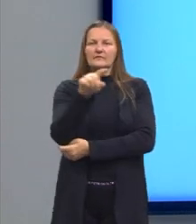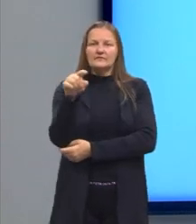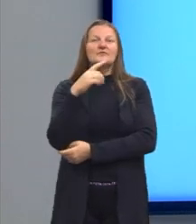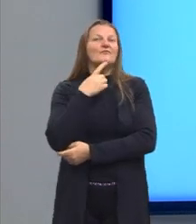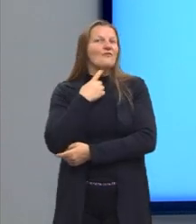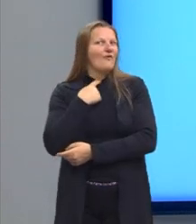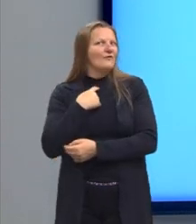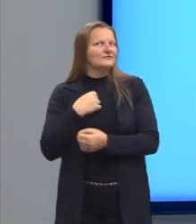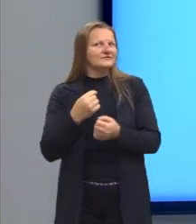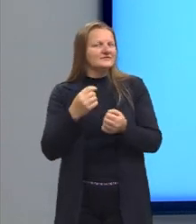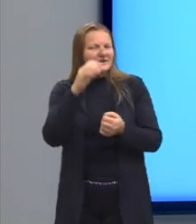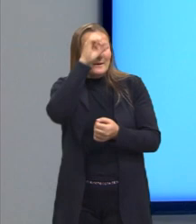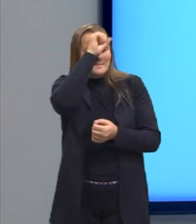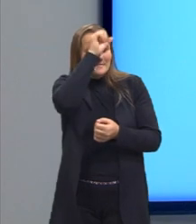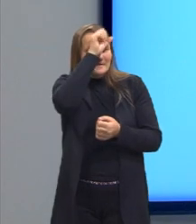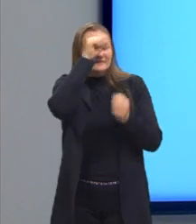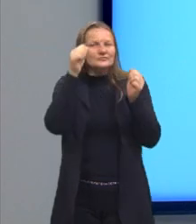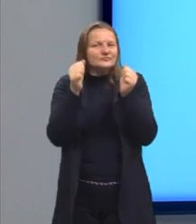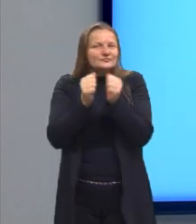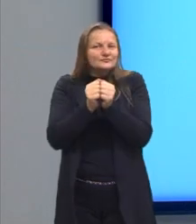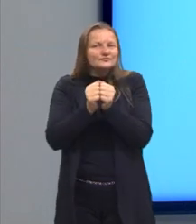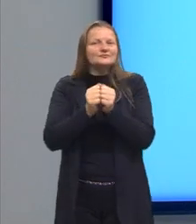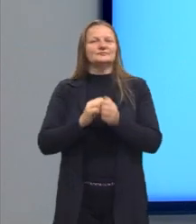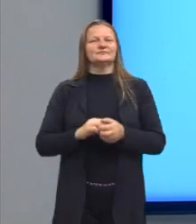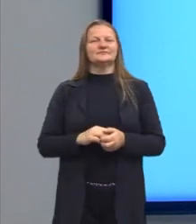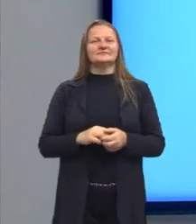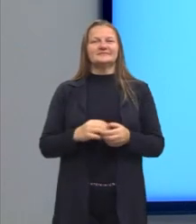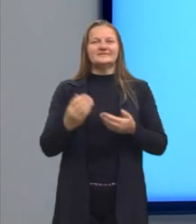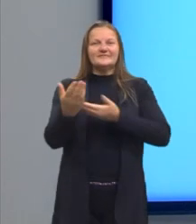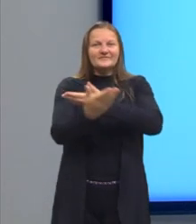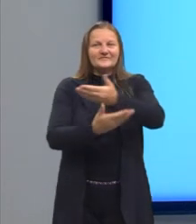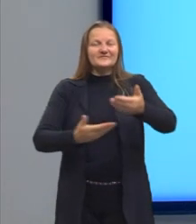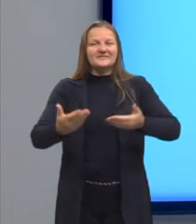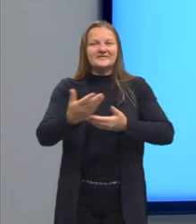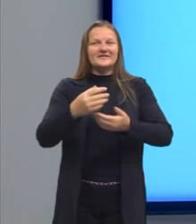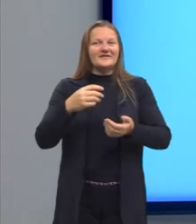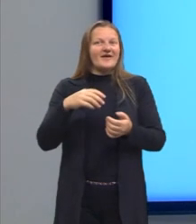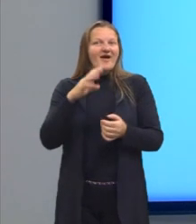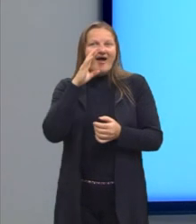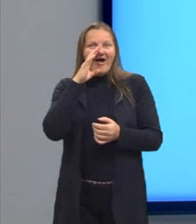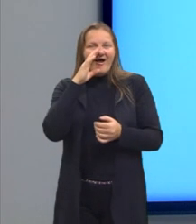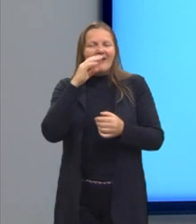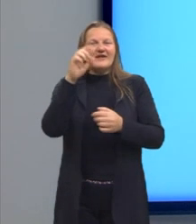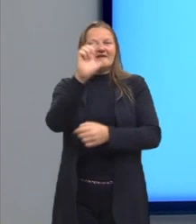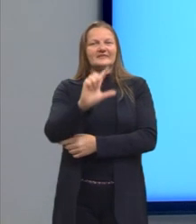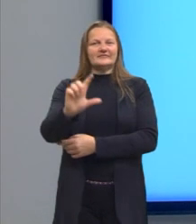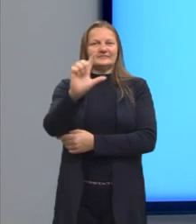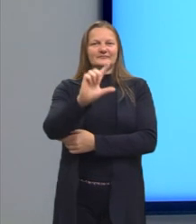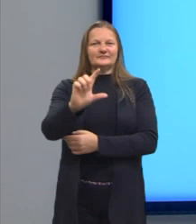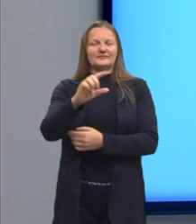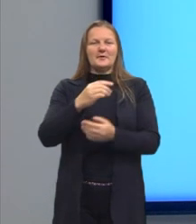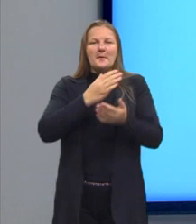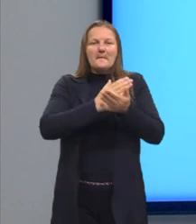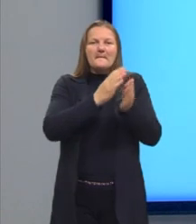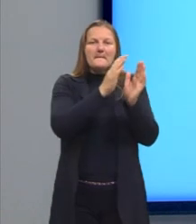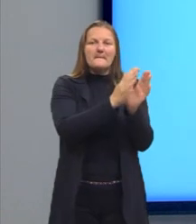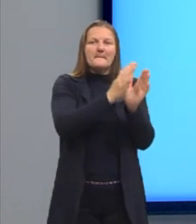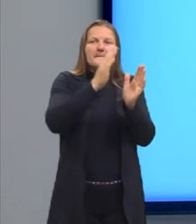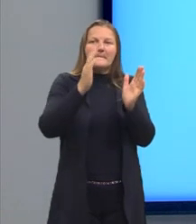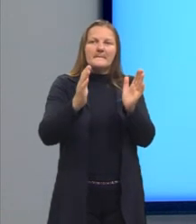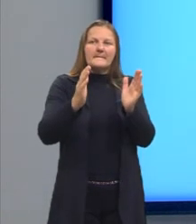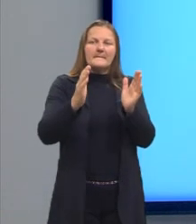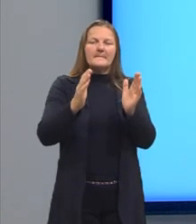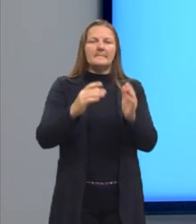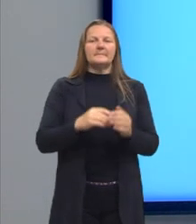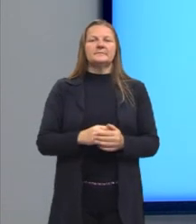aprendam junto conosco, né? Essa aventura da literatura. Então é um período literário. Então o pré